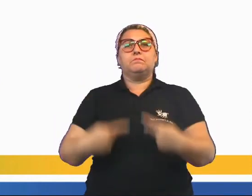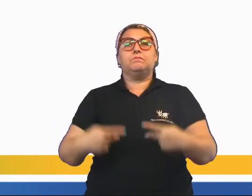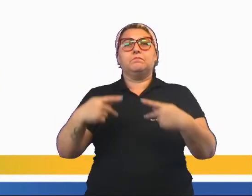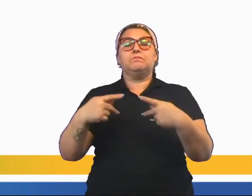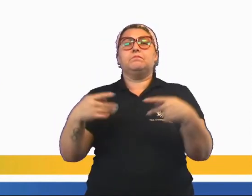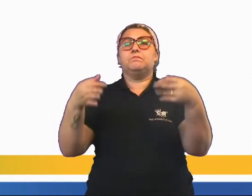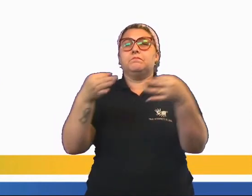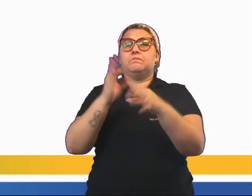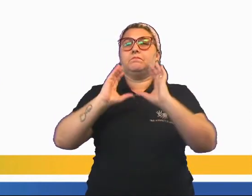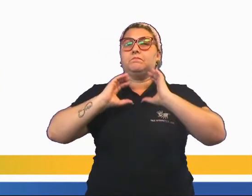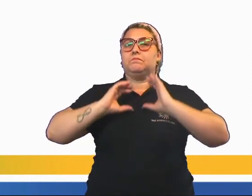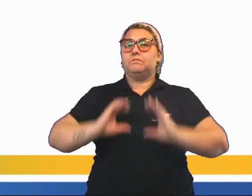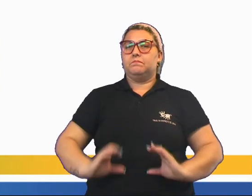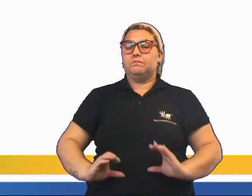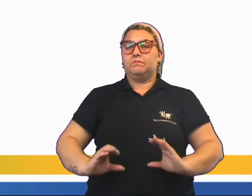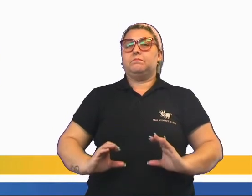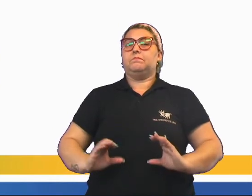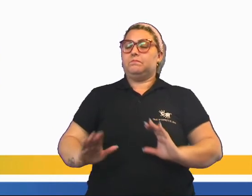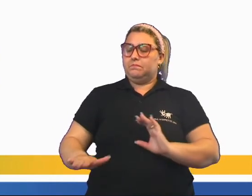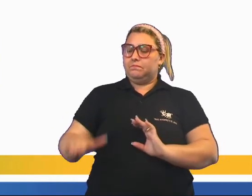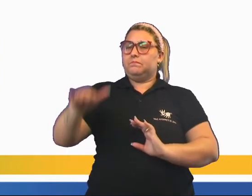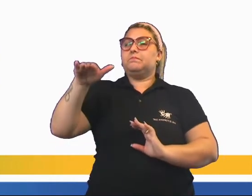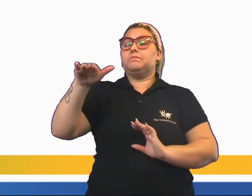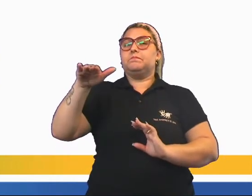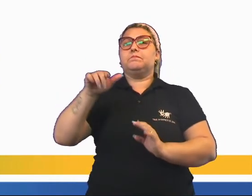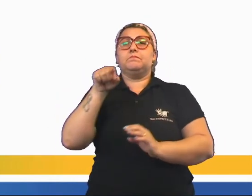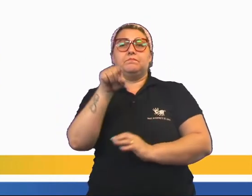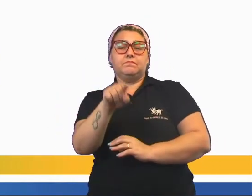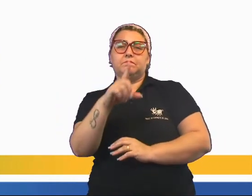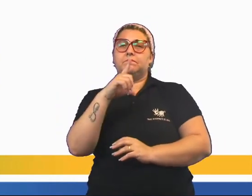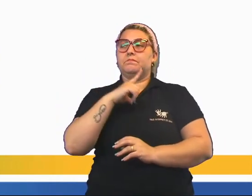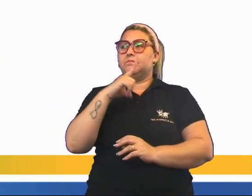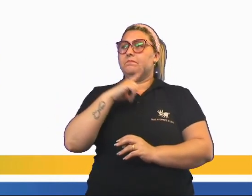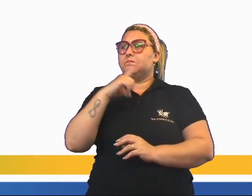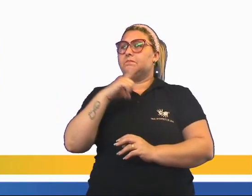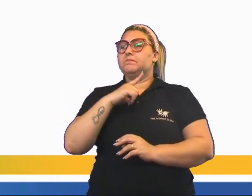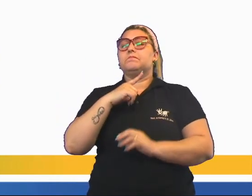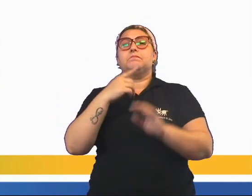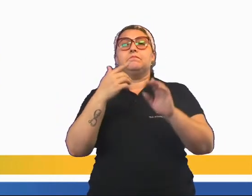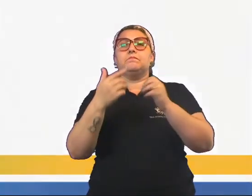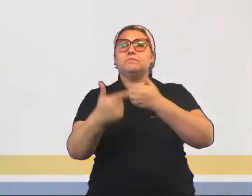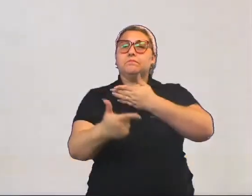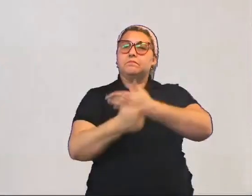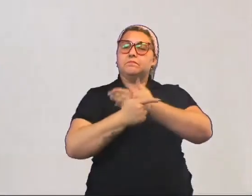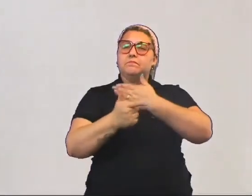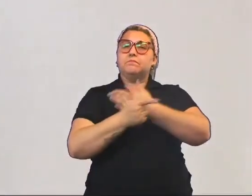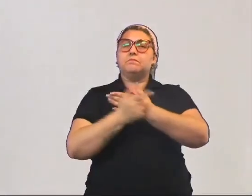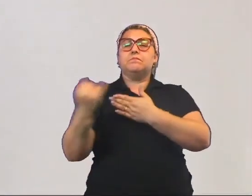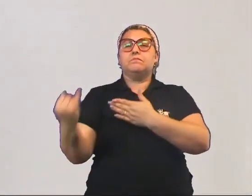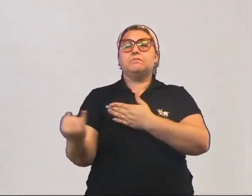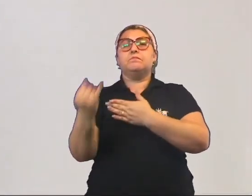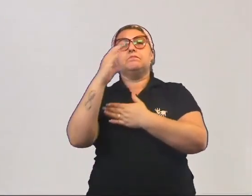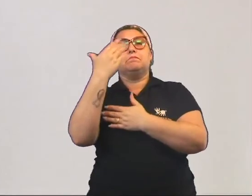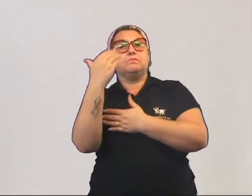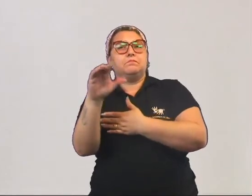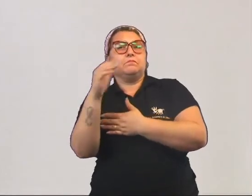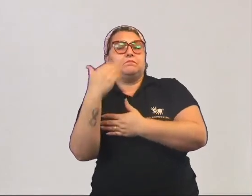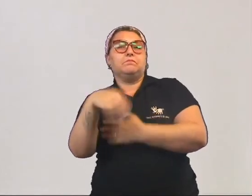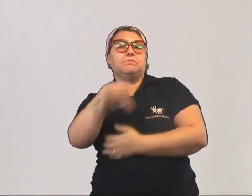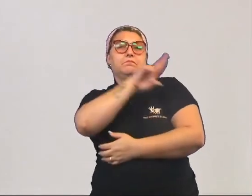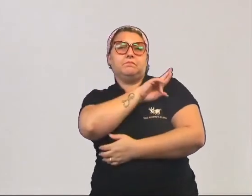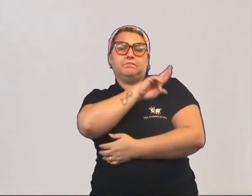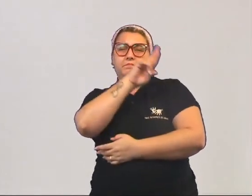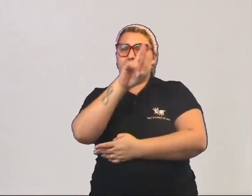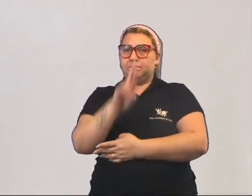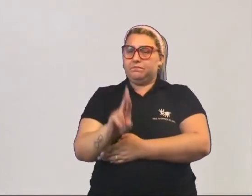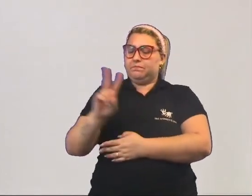humanização e na formação cidadã. Você tem, então, o papel, tanto da ciência quanto da religião,